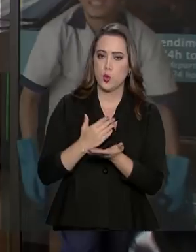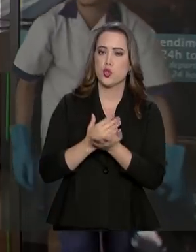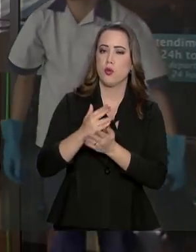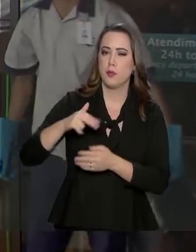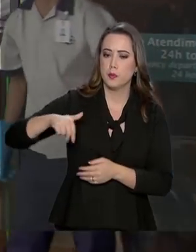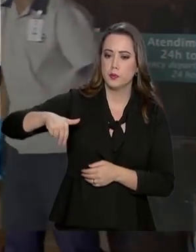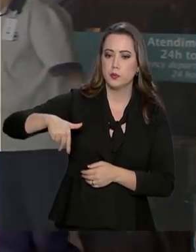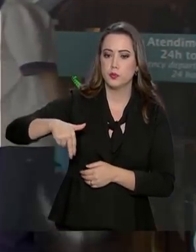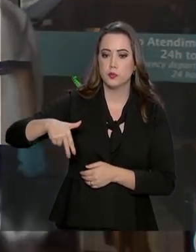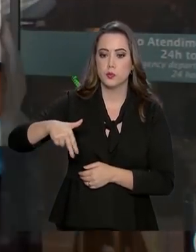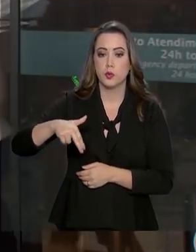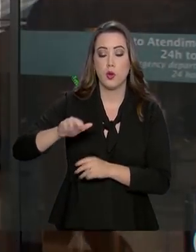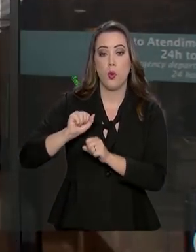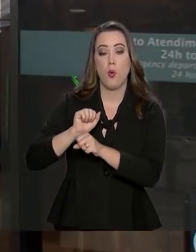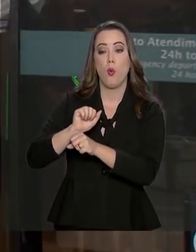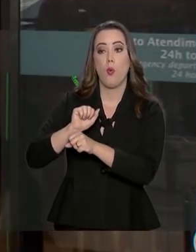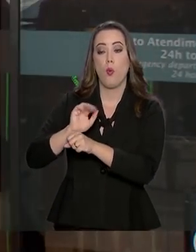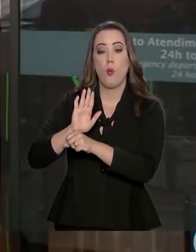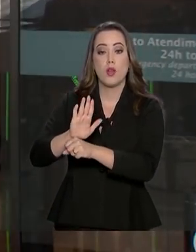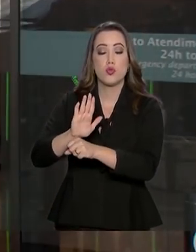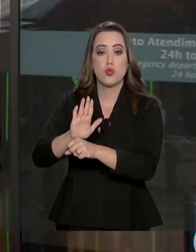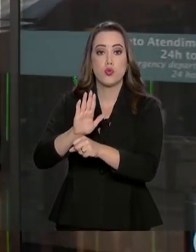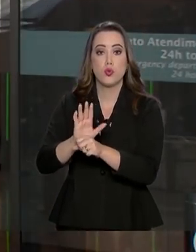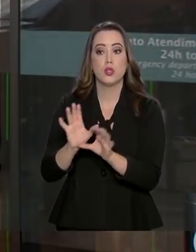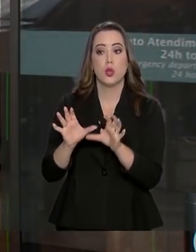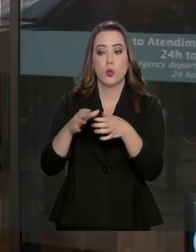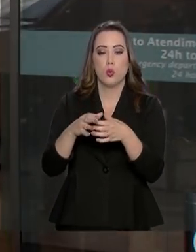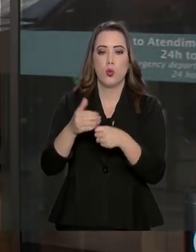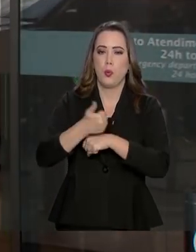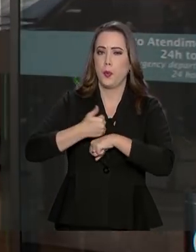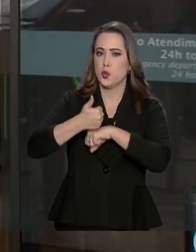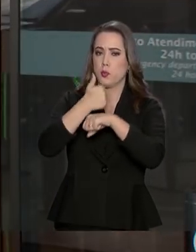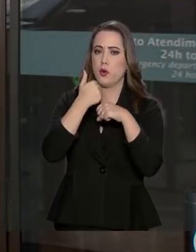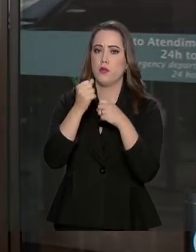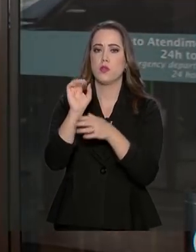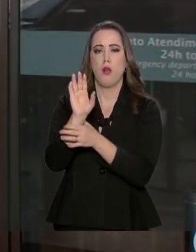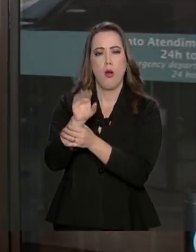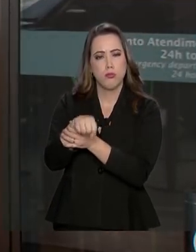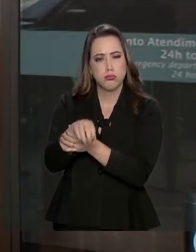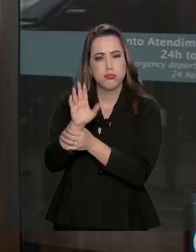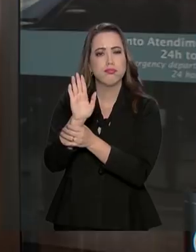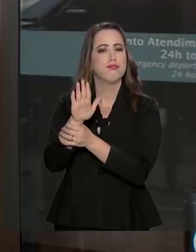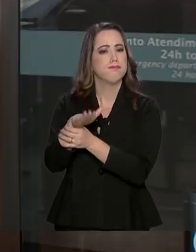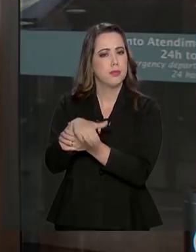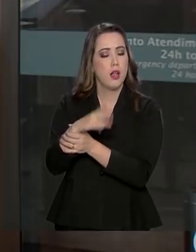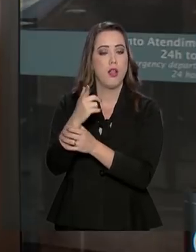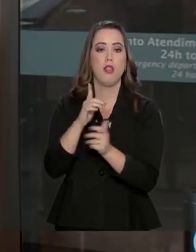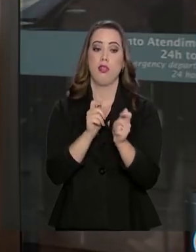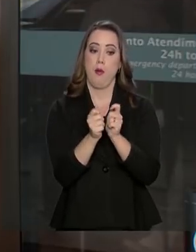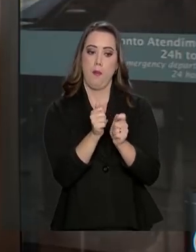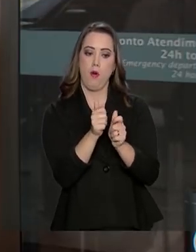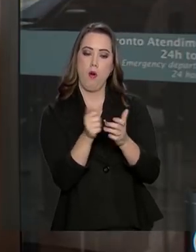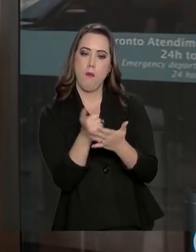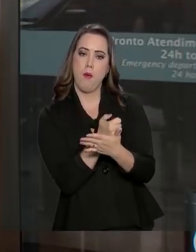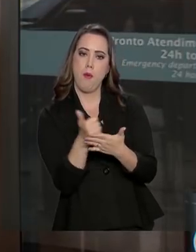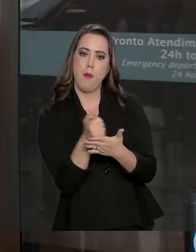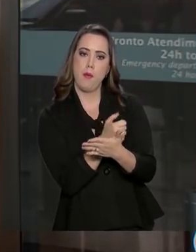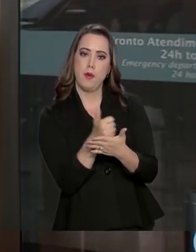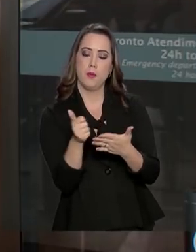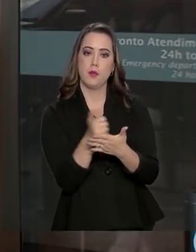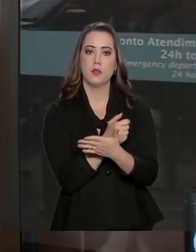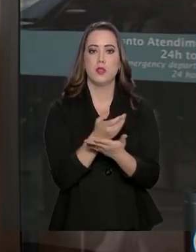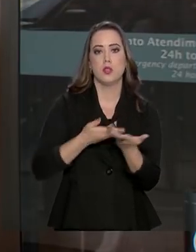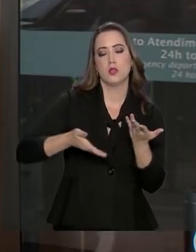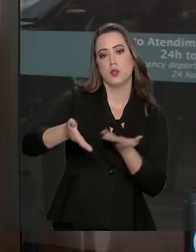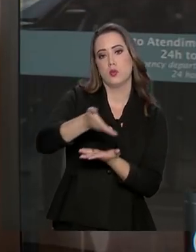quarto com auxílio da equipe de fisioterapia e tem se comunicado por meio do celular com o uso de um aplicativo de